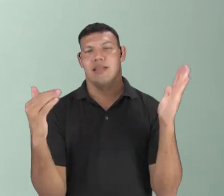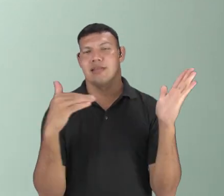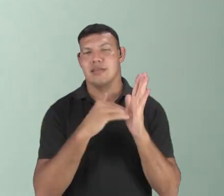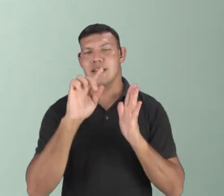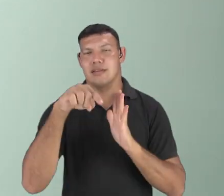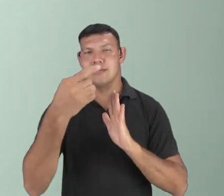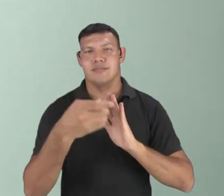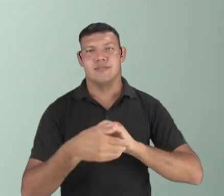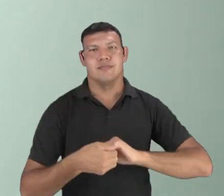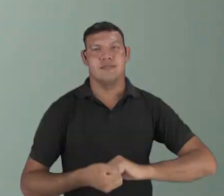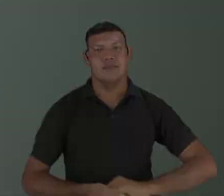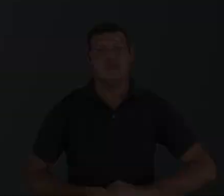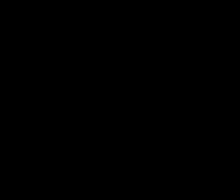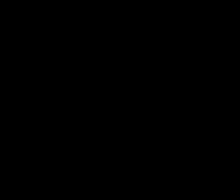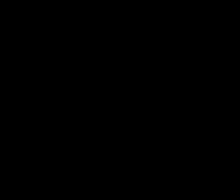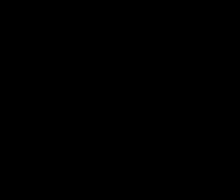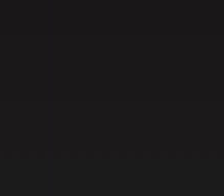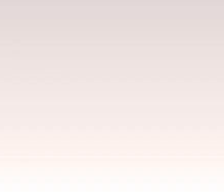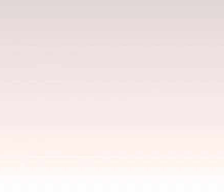isso até mais